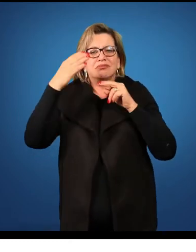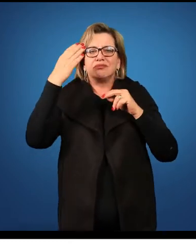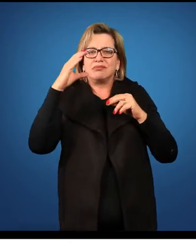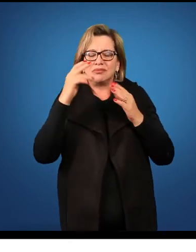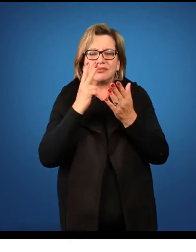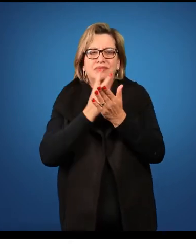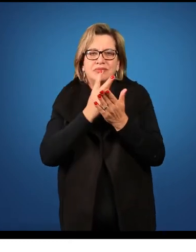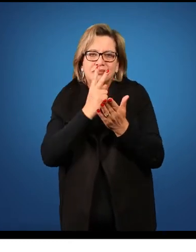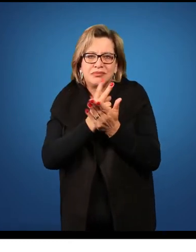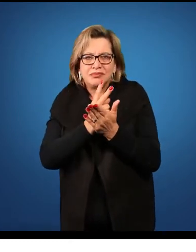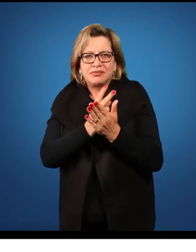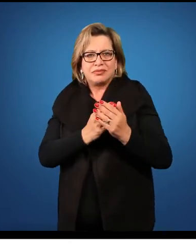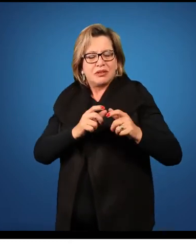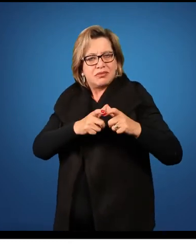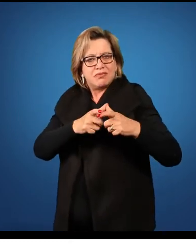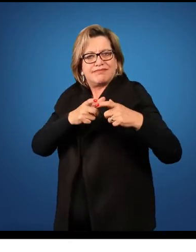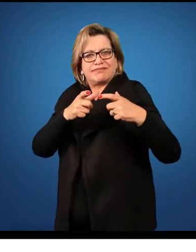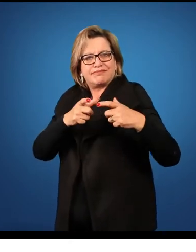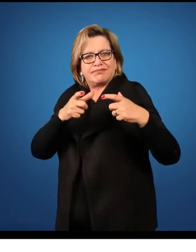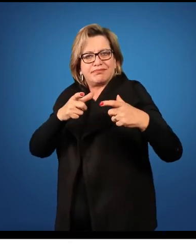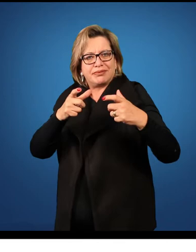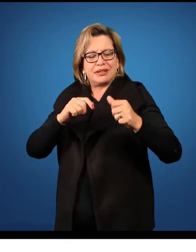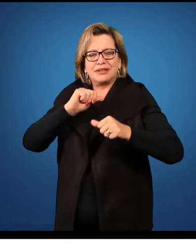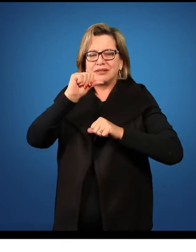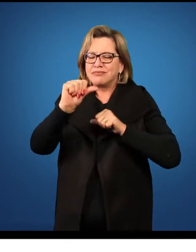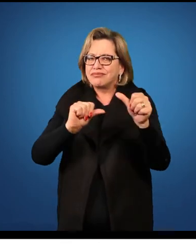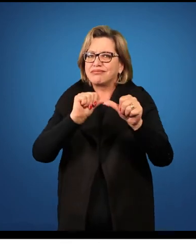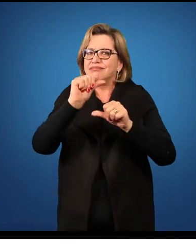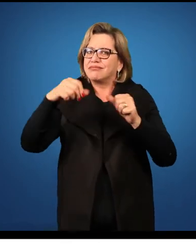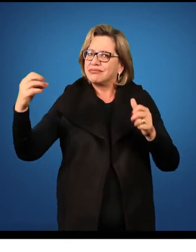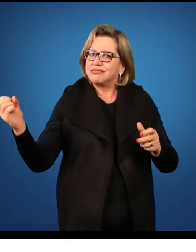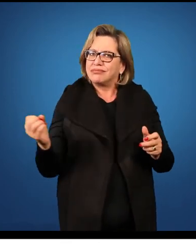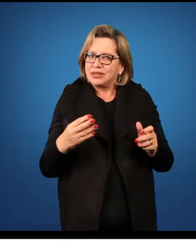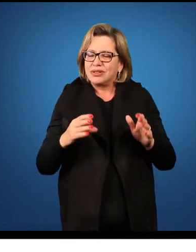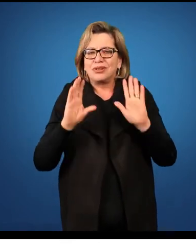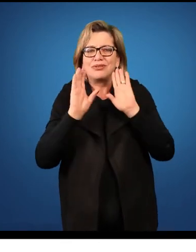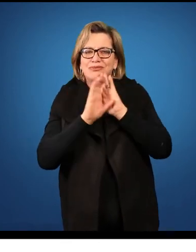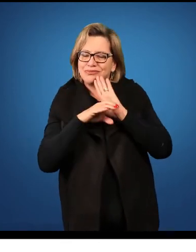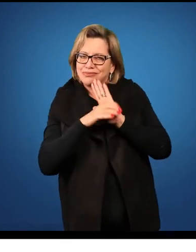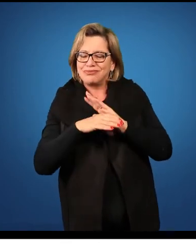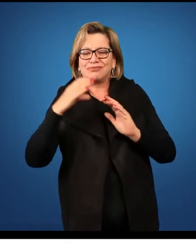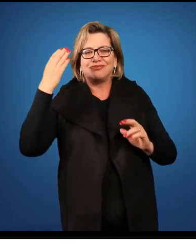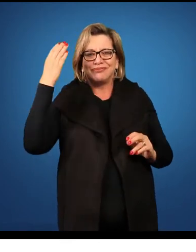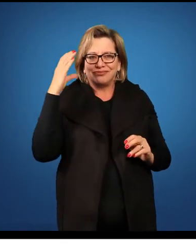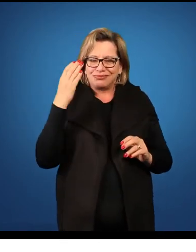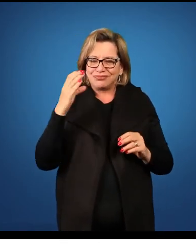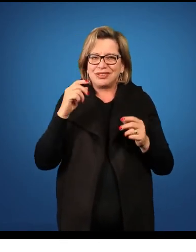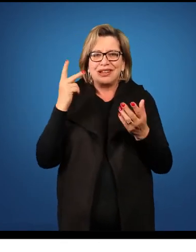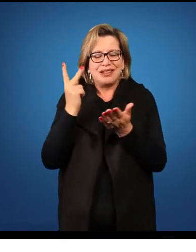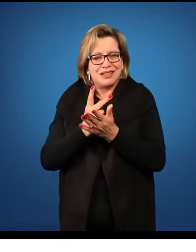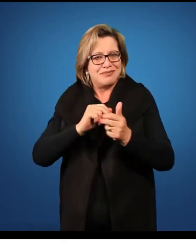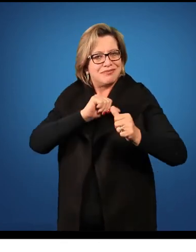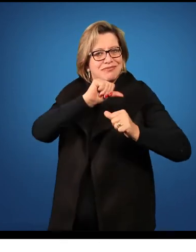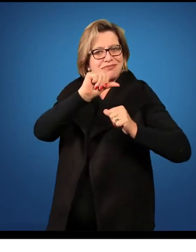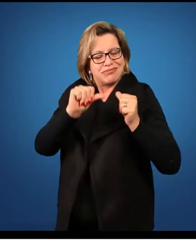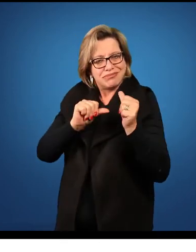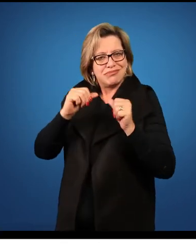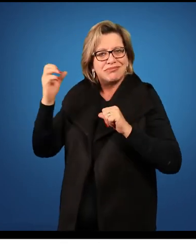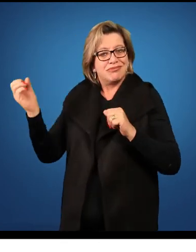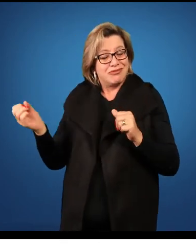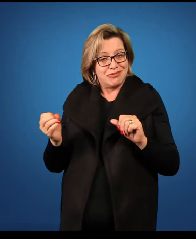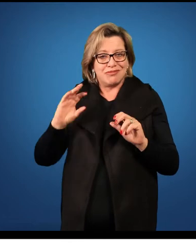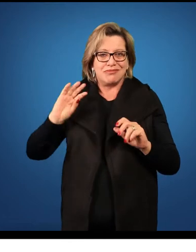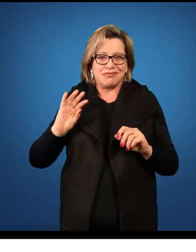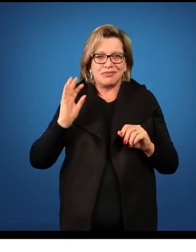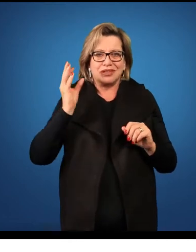constante ampliação e constante renovação. Então, os conceitos científicos, eles são renovados ao longo do tempo. Então,